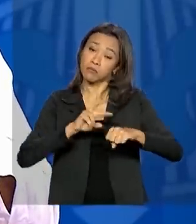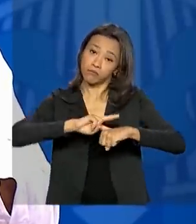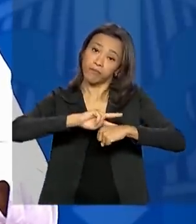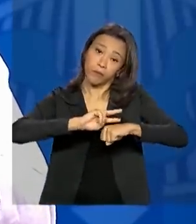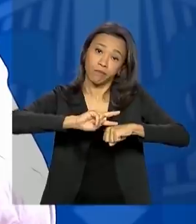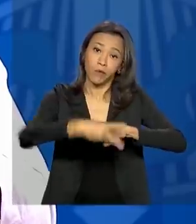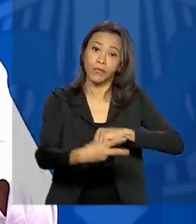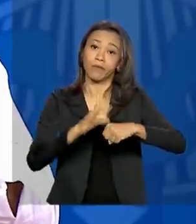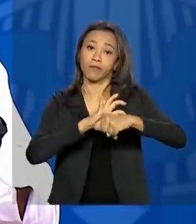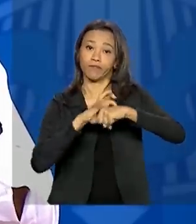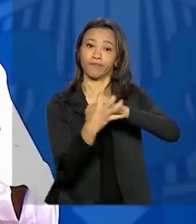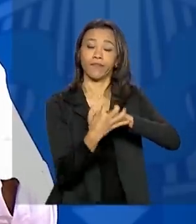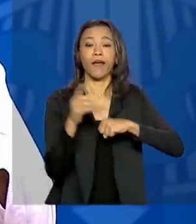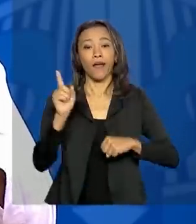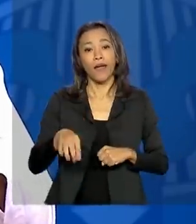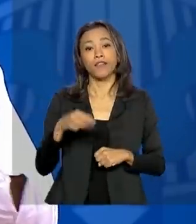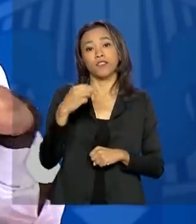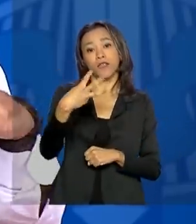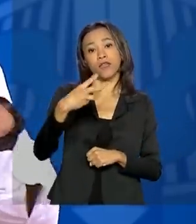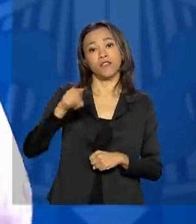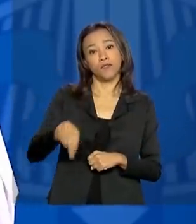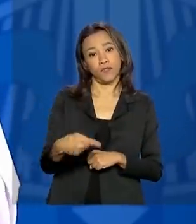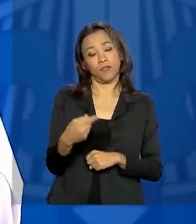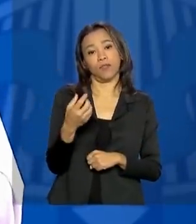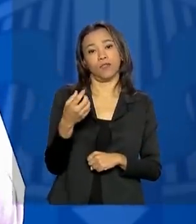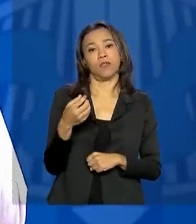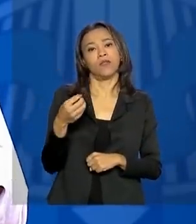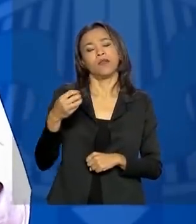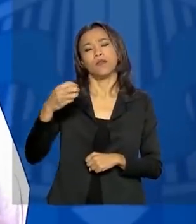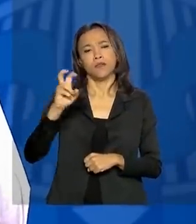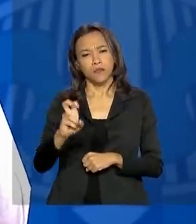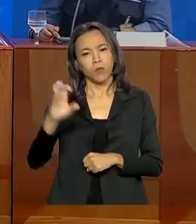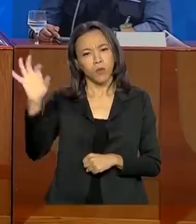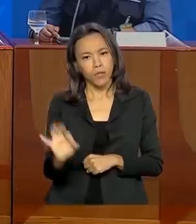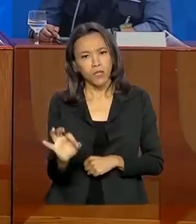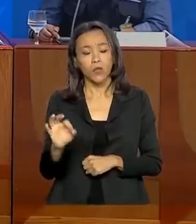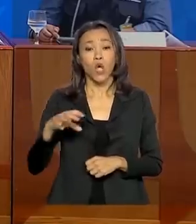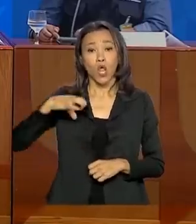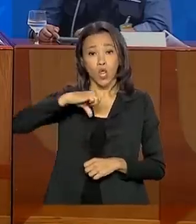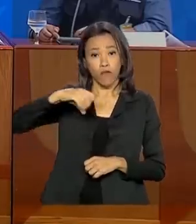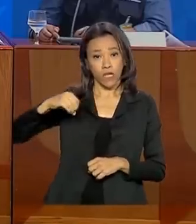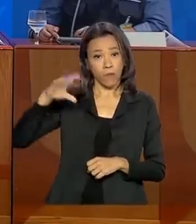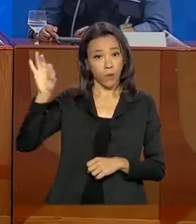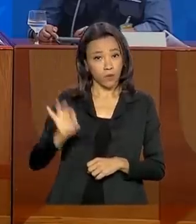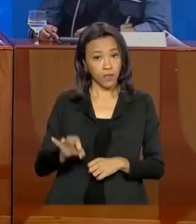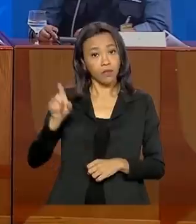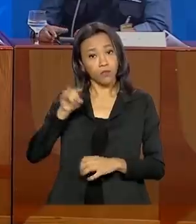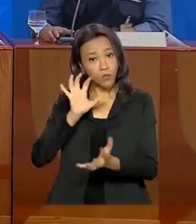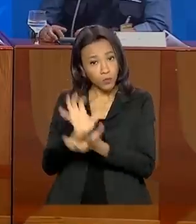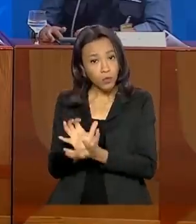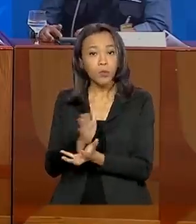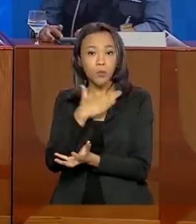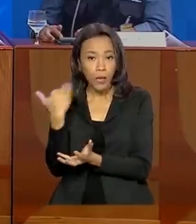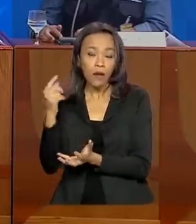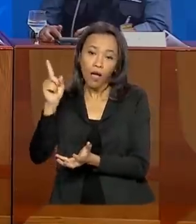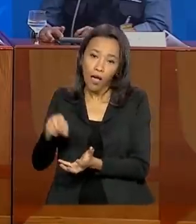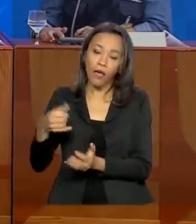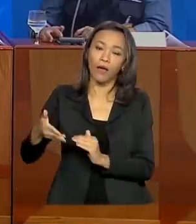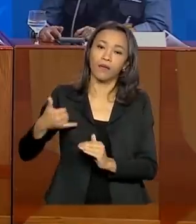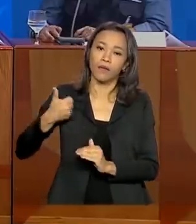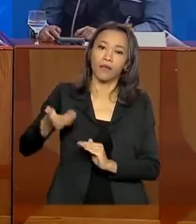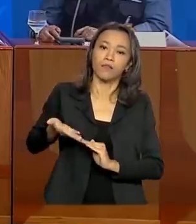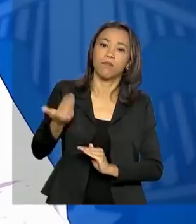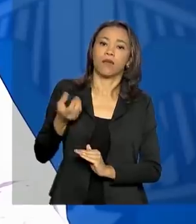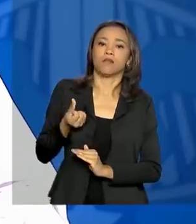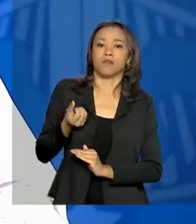é de 3,5%. 90% dos óbitos ocorreram em pessoas com mais de 60